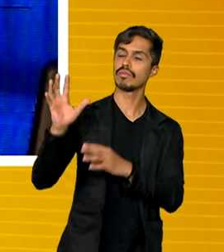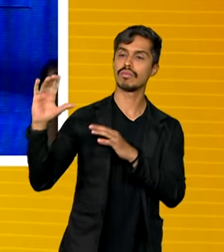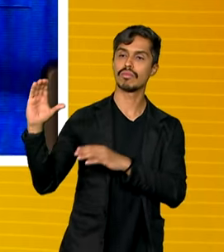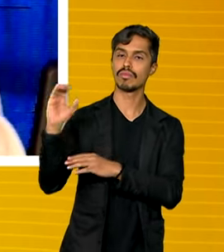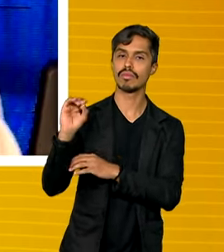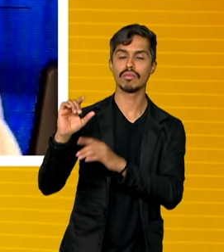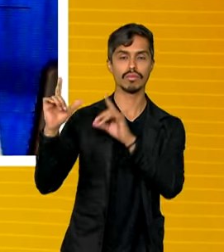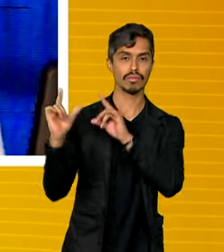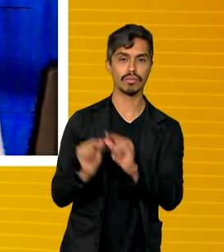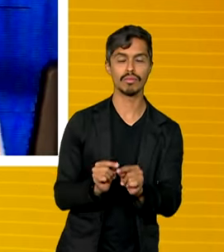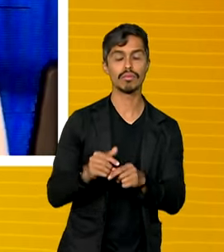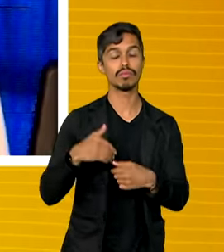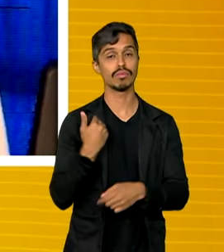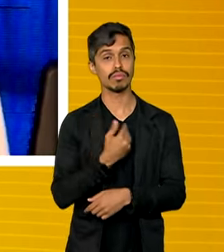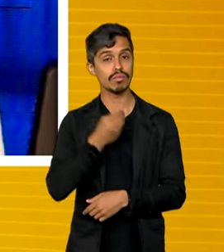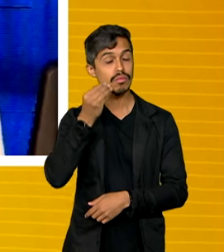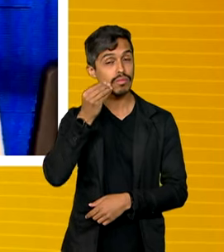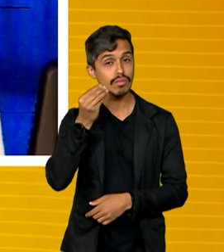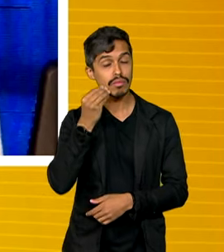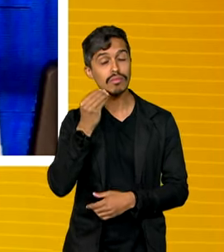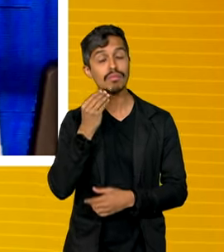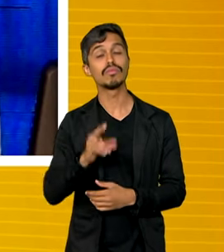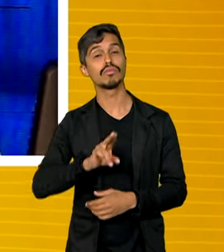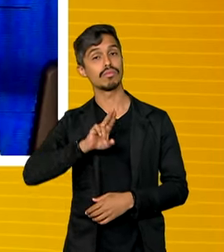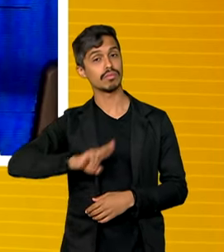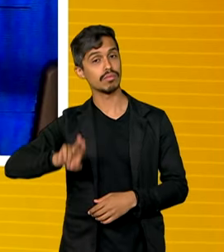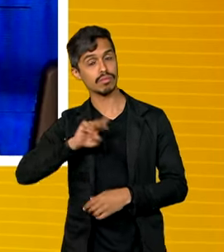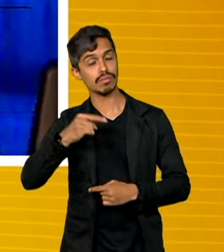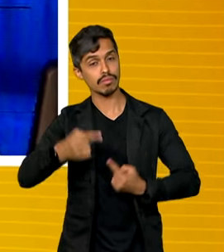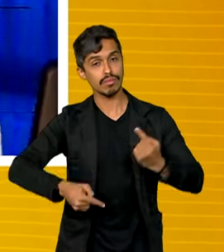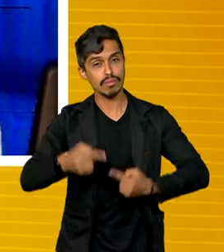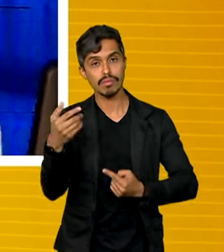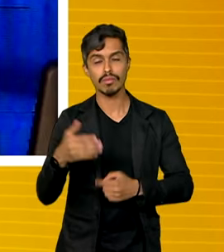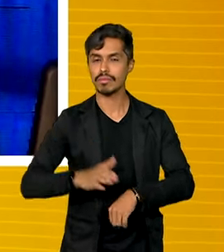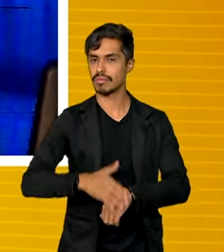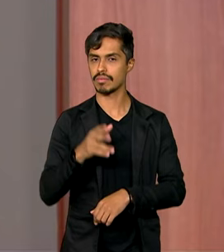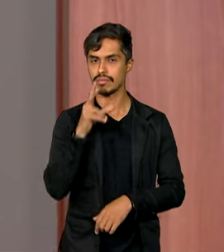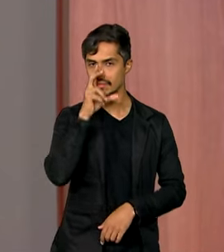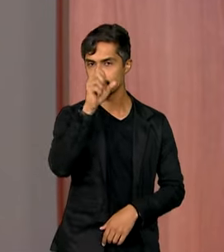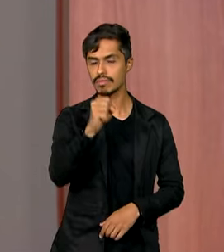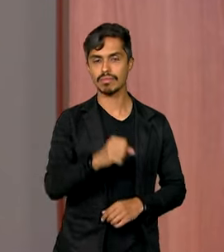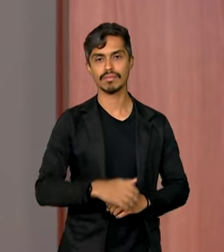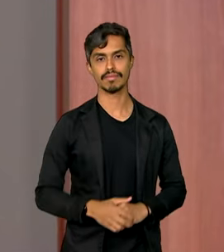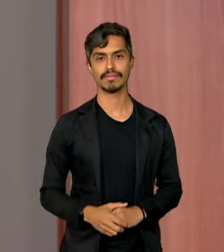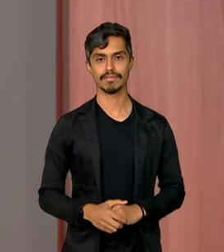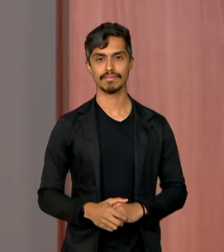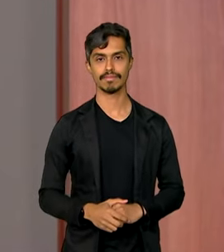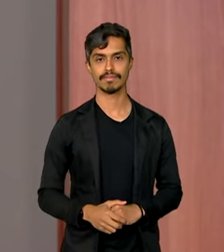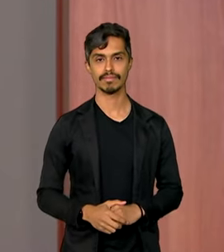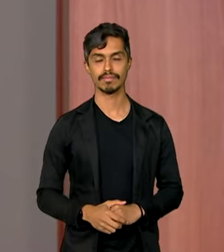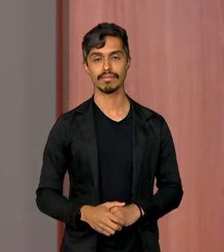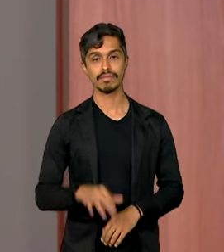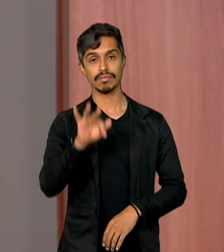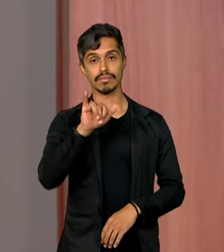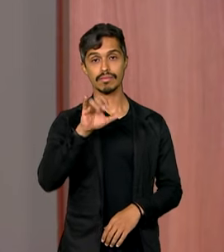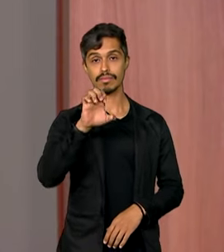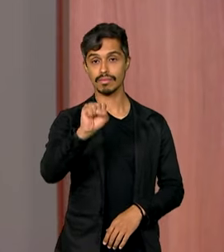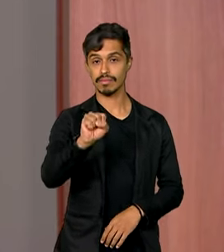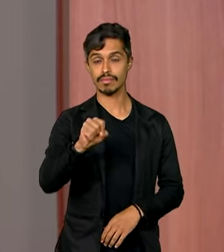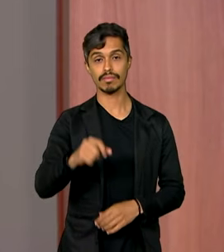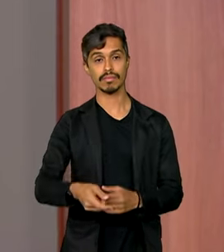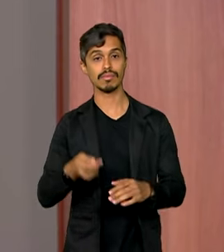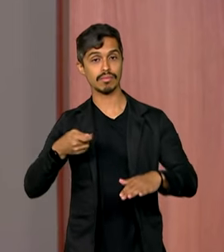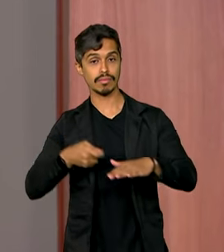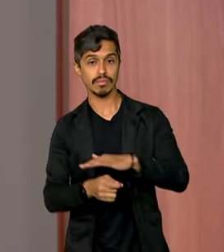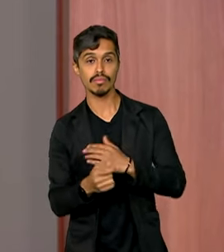entre outras, sejam mais utilizadas, sejam mais factíveis. O FIES, o Fundo de